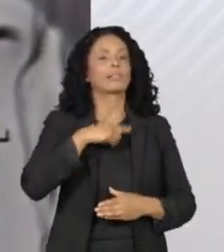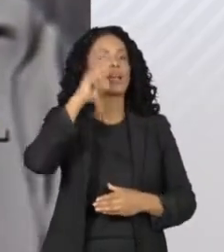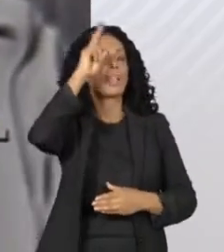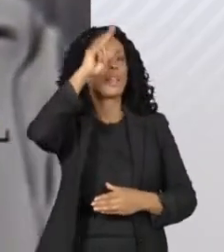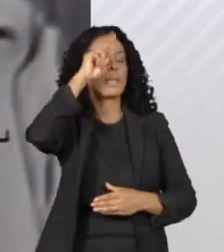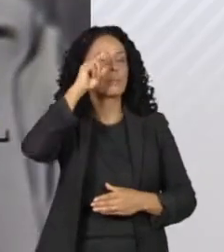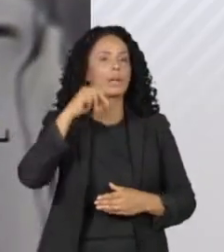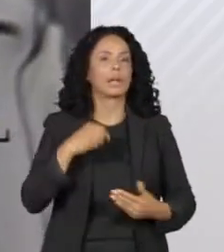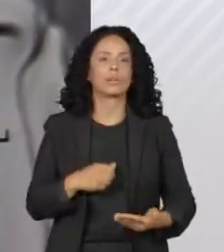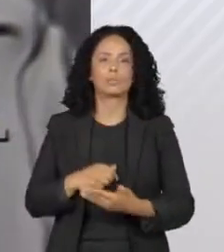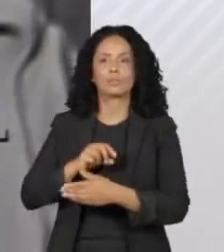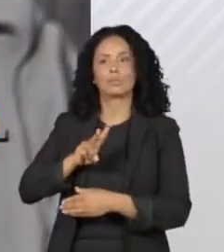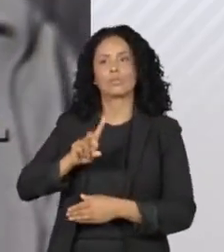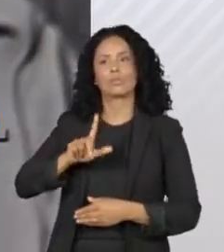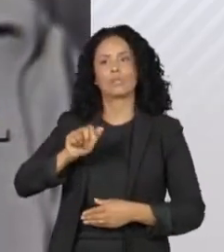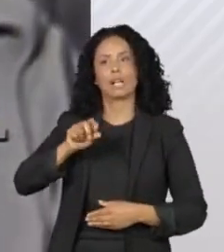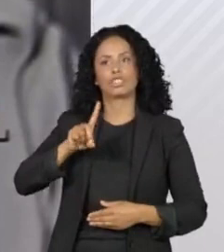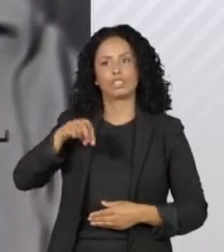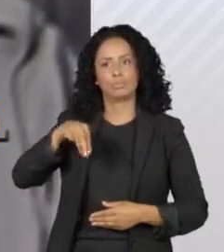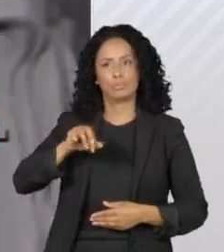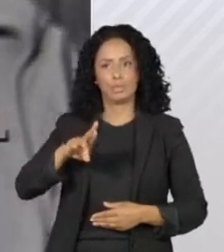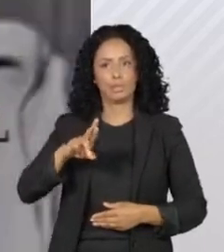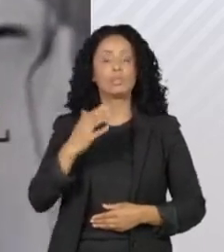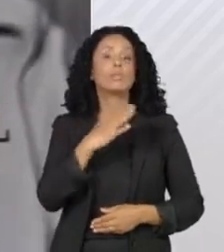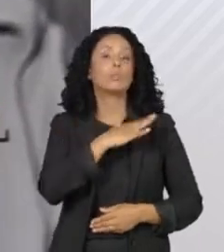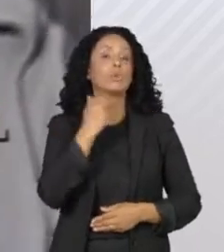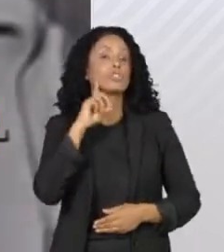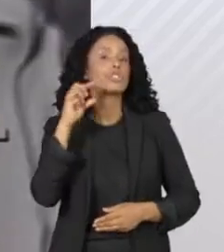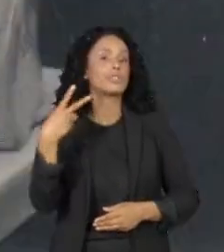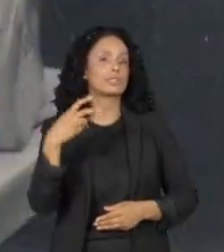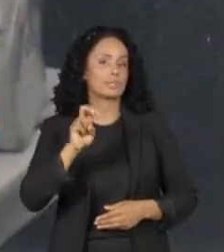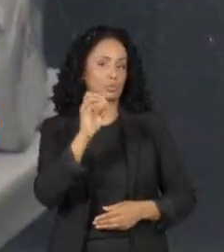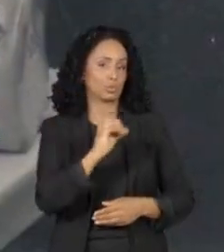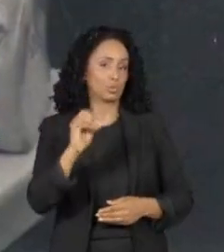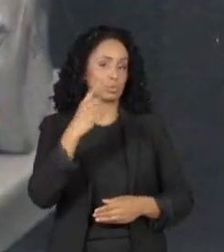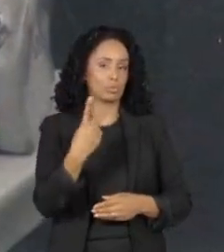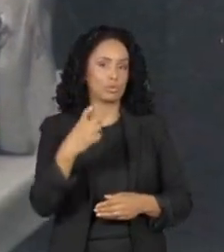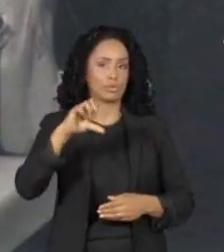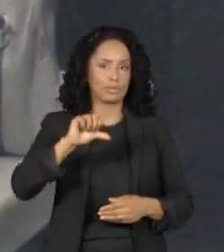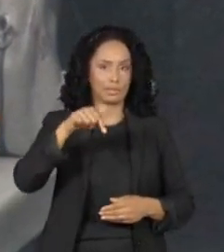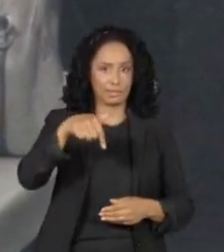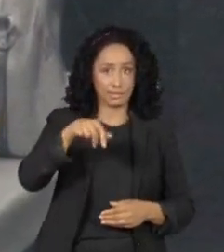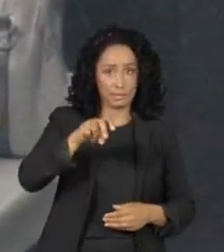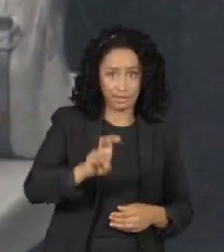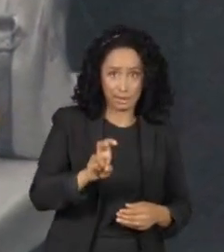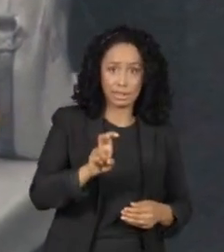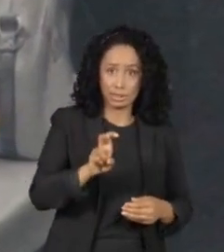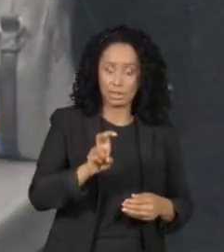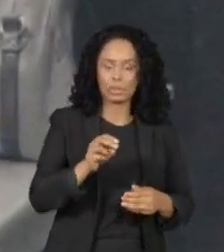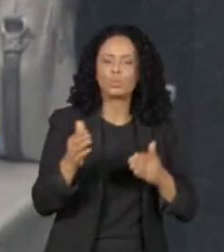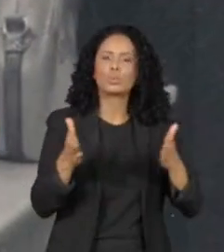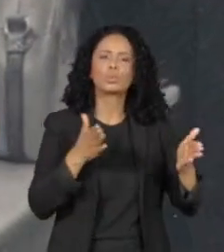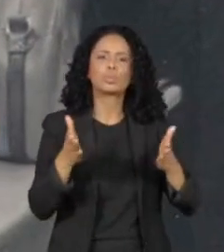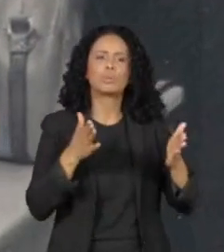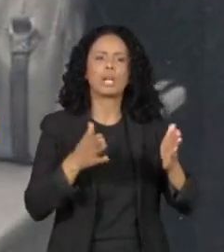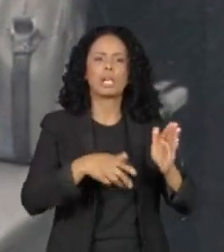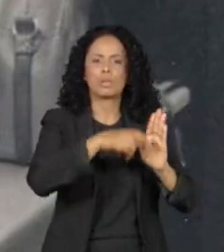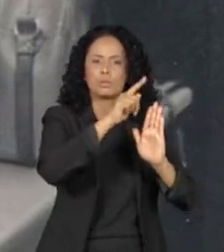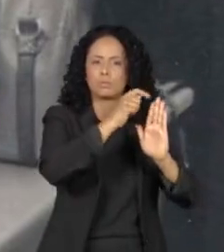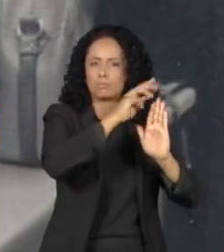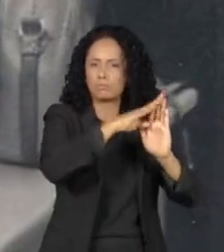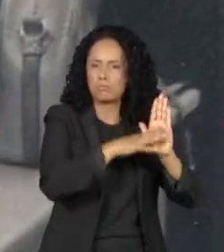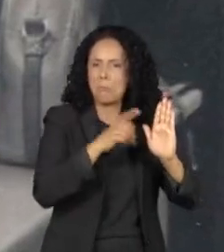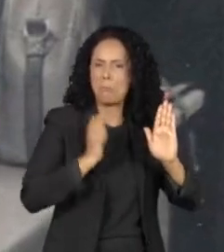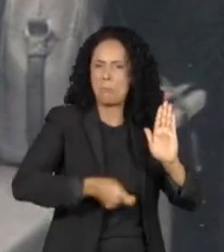Vladimir Zog, que foi assassinado no dia 25 de outubro de 1975, durante o período da ditadura